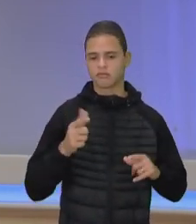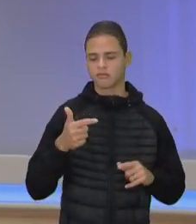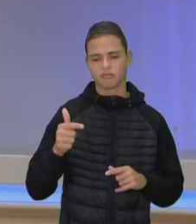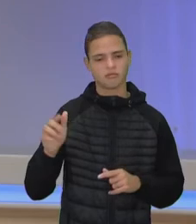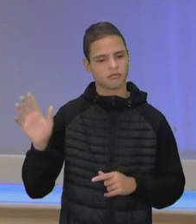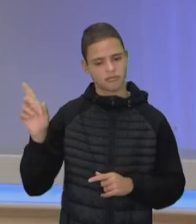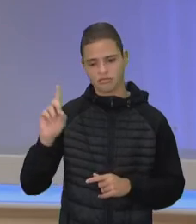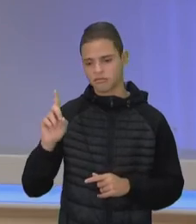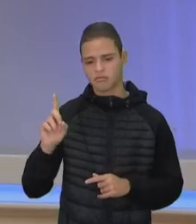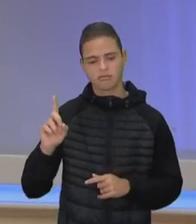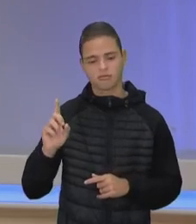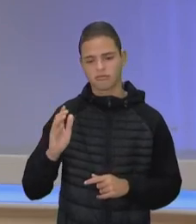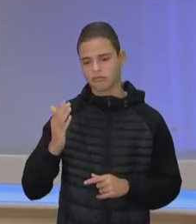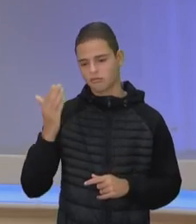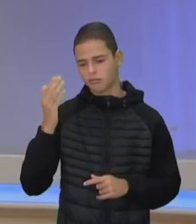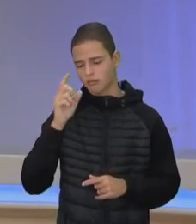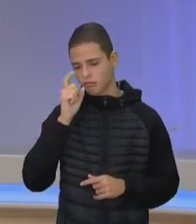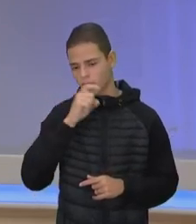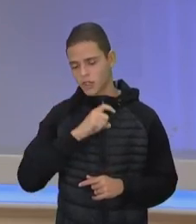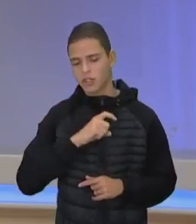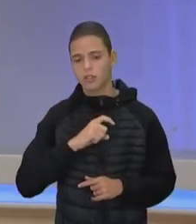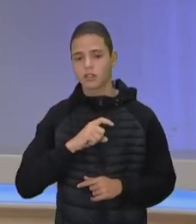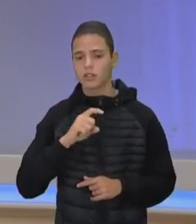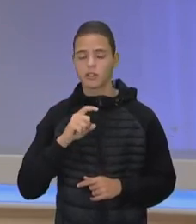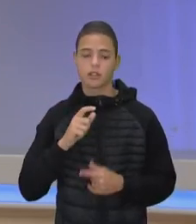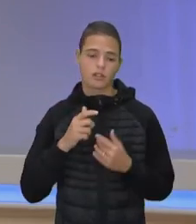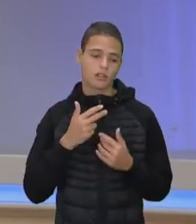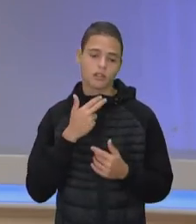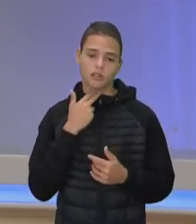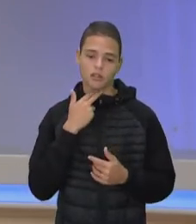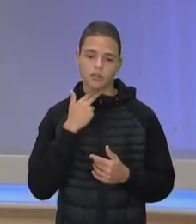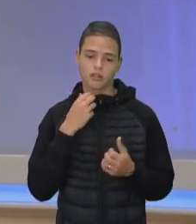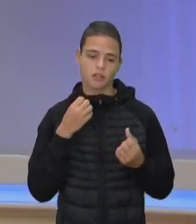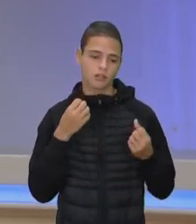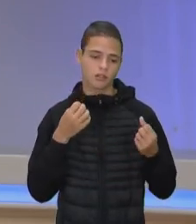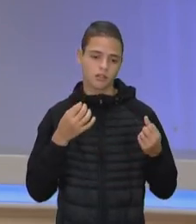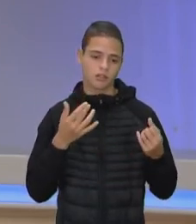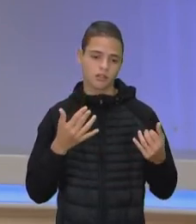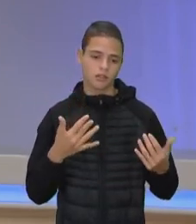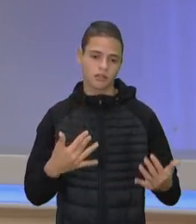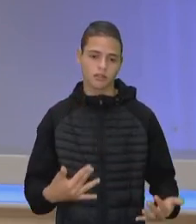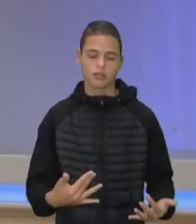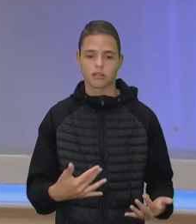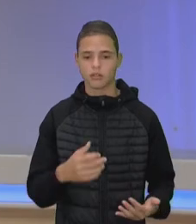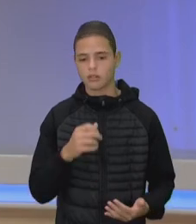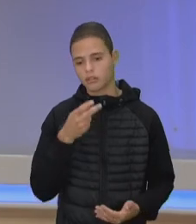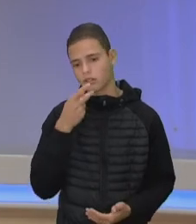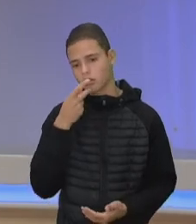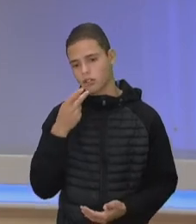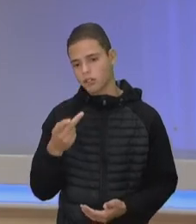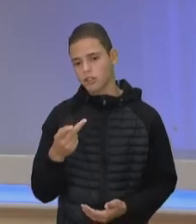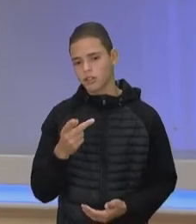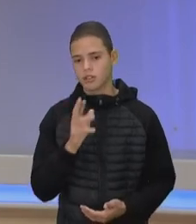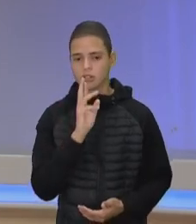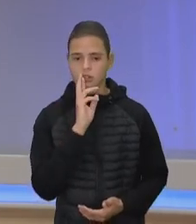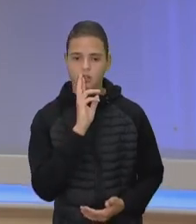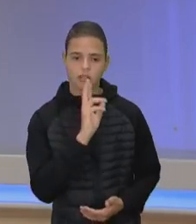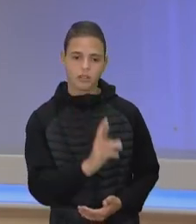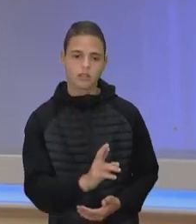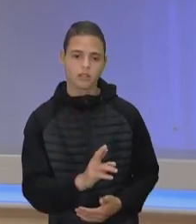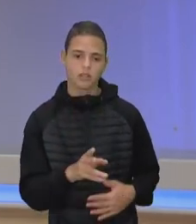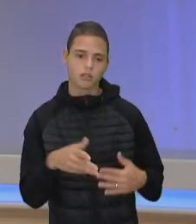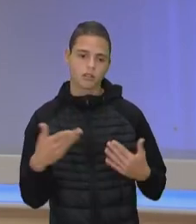Então, não dá para justificar isso simplesmente com uma resposta que seria